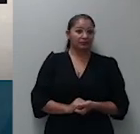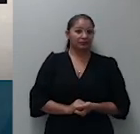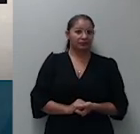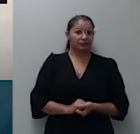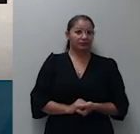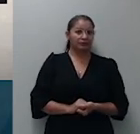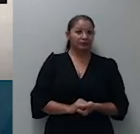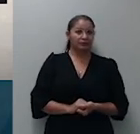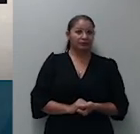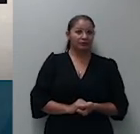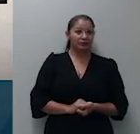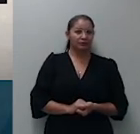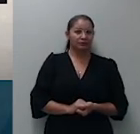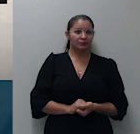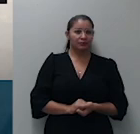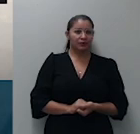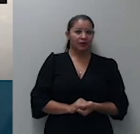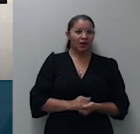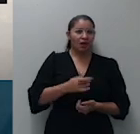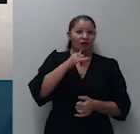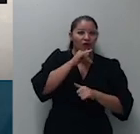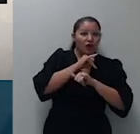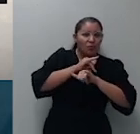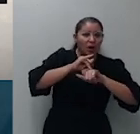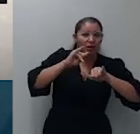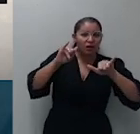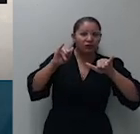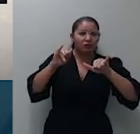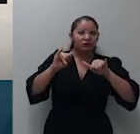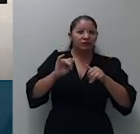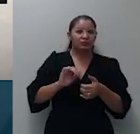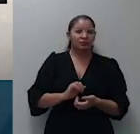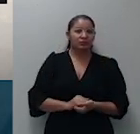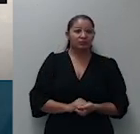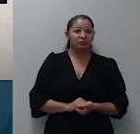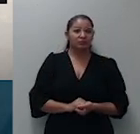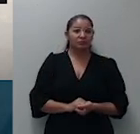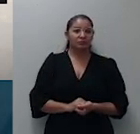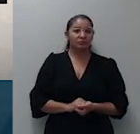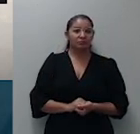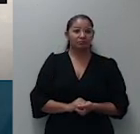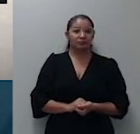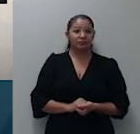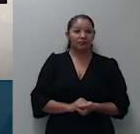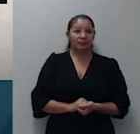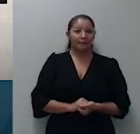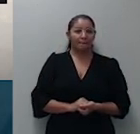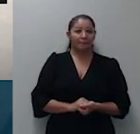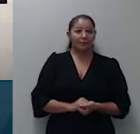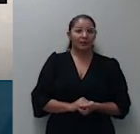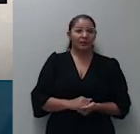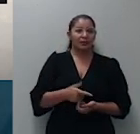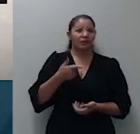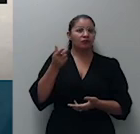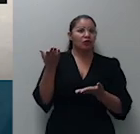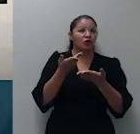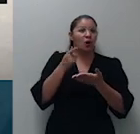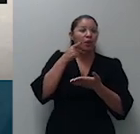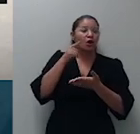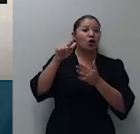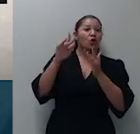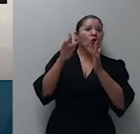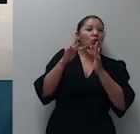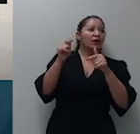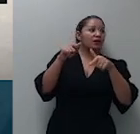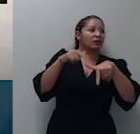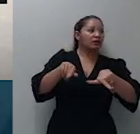afastou a alegada existência de negativo de prestação jurisdicional por considerar que o acordo recorrido analisou